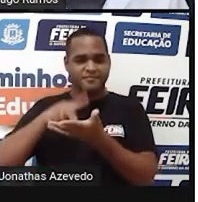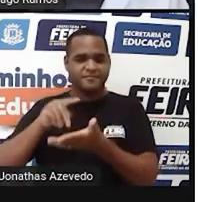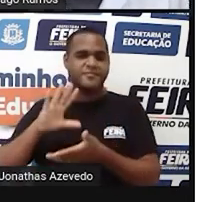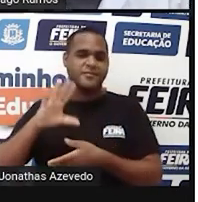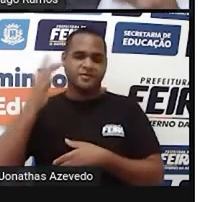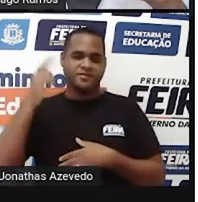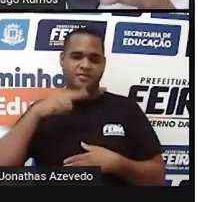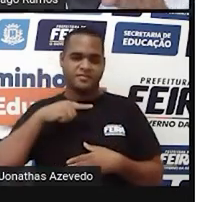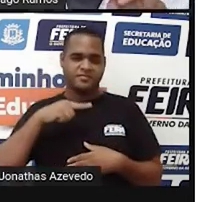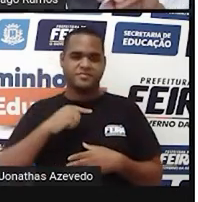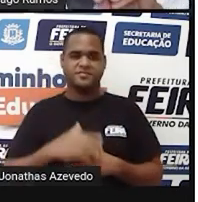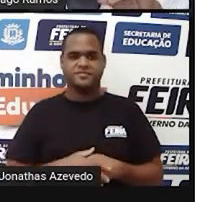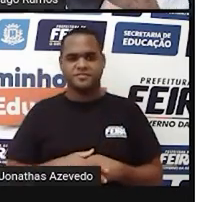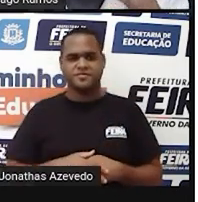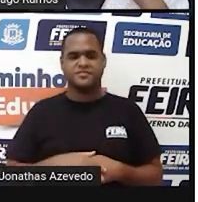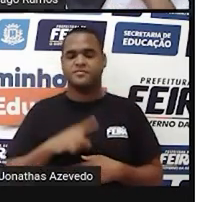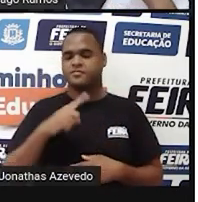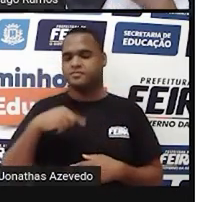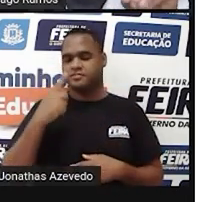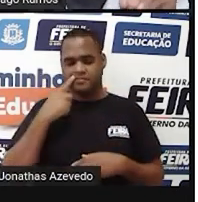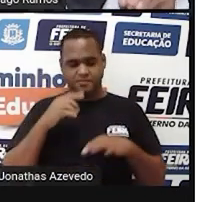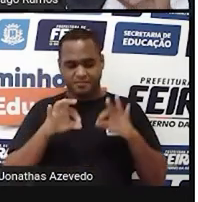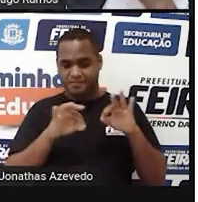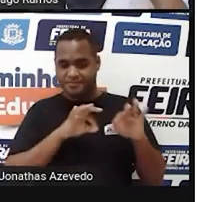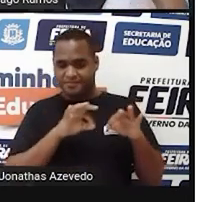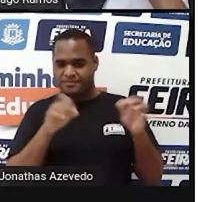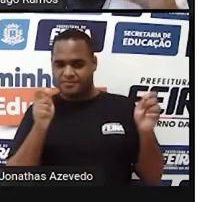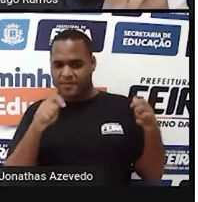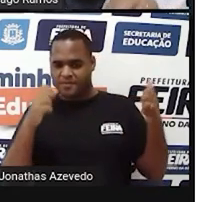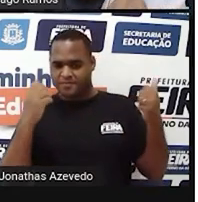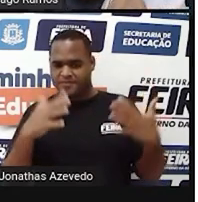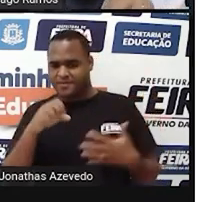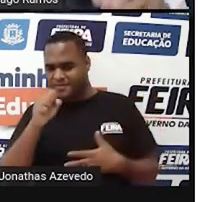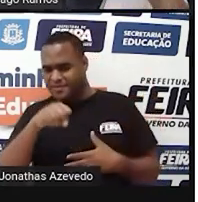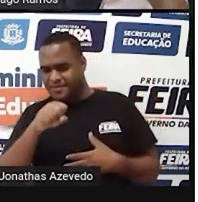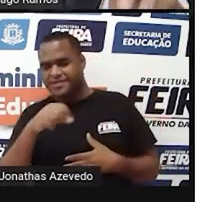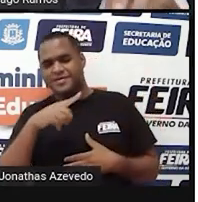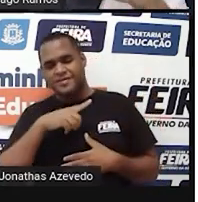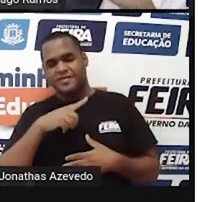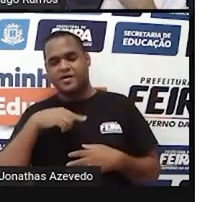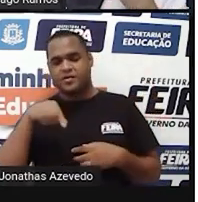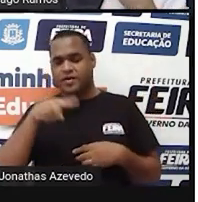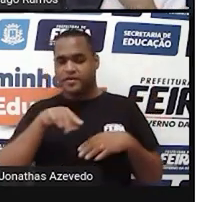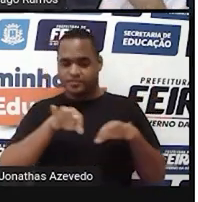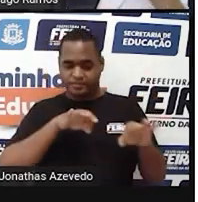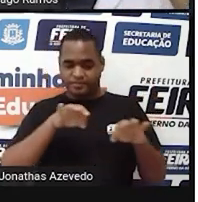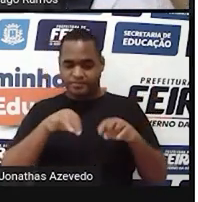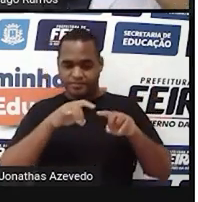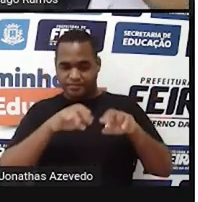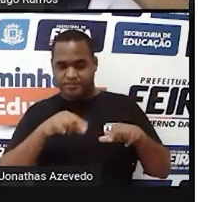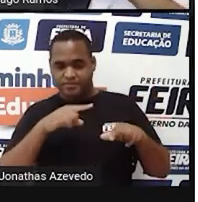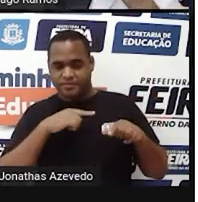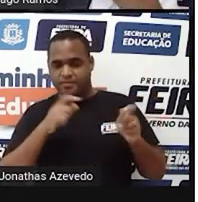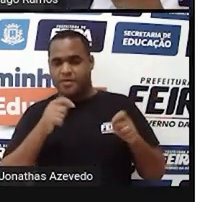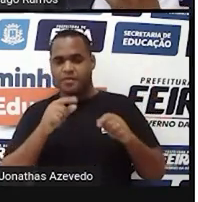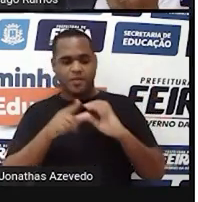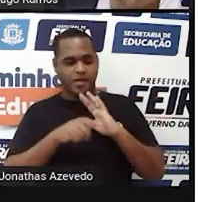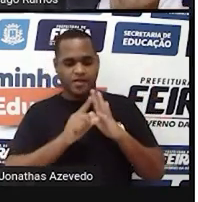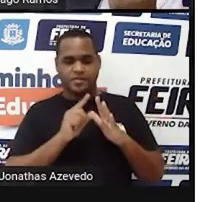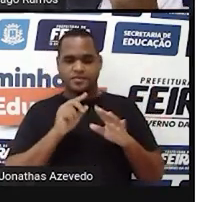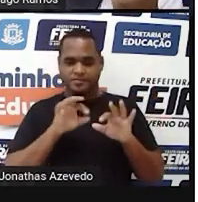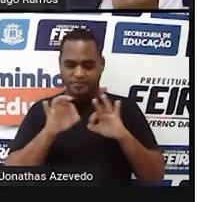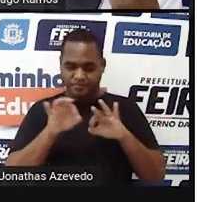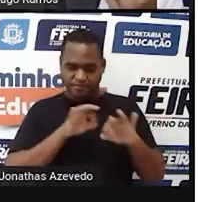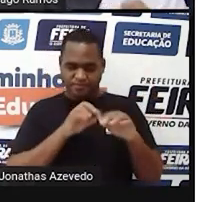Tá bom? E a gente vai resolver isso daí, professor? Vai. A gente vai resolver isso daí. Mas antes de resolver,